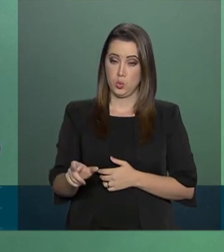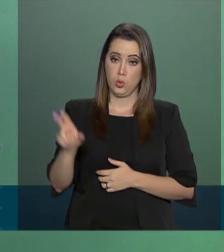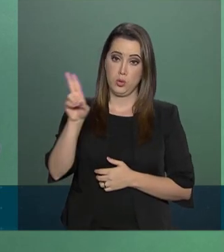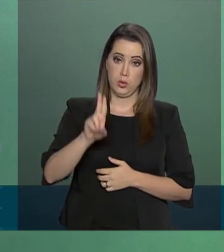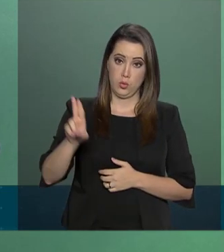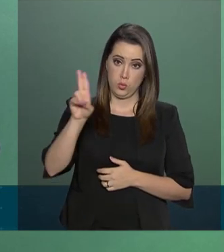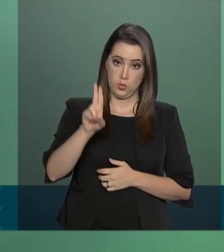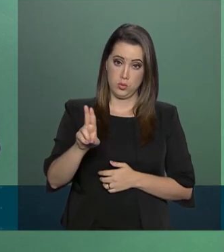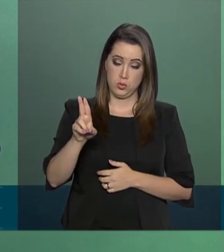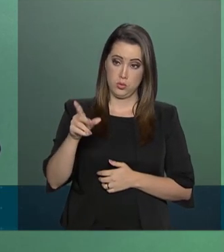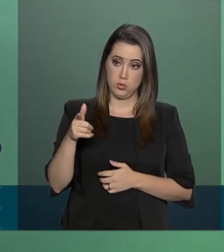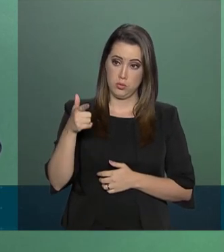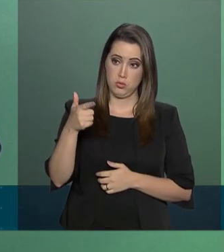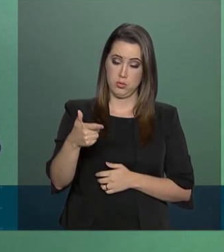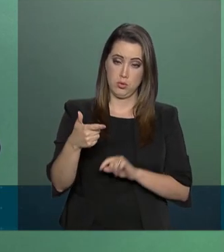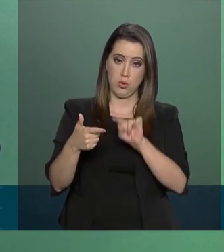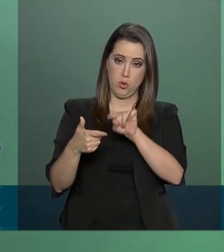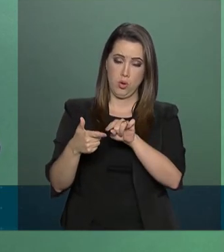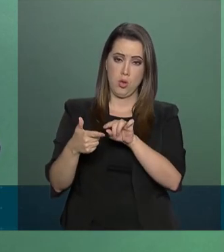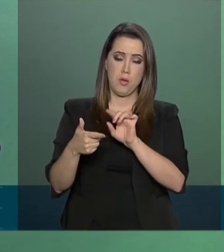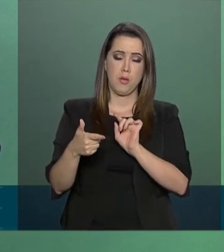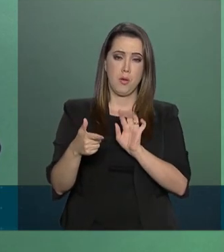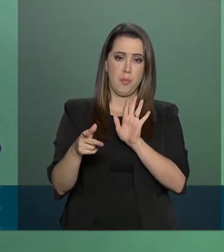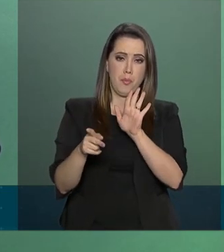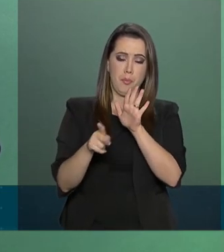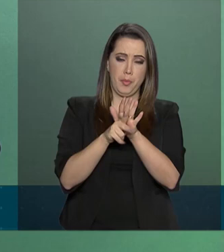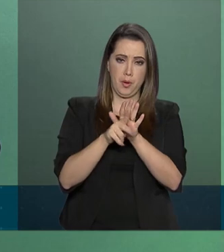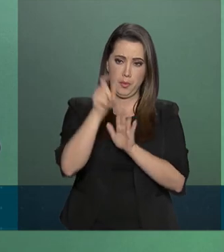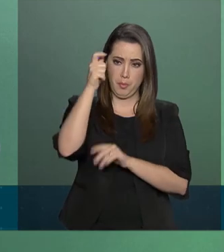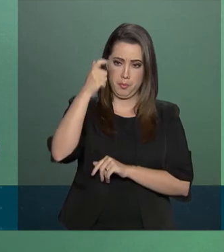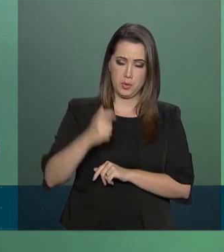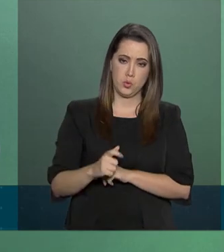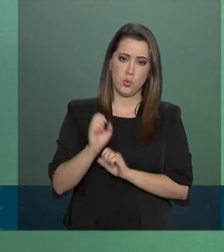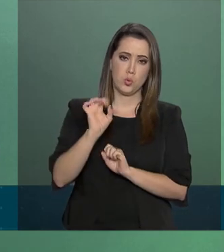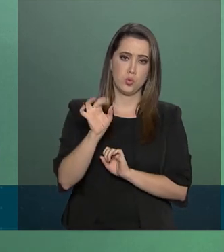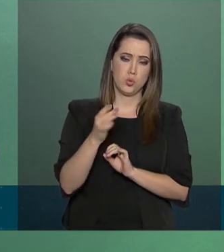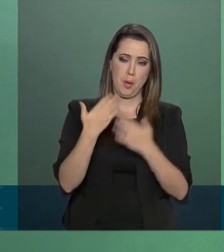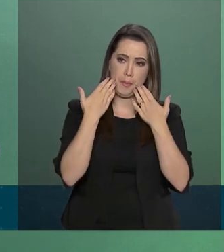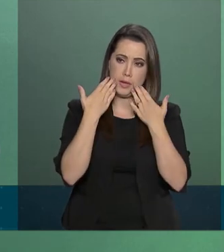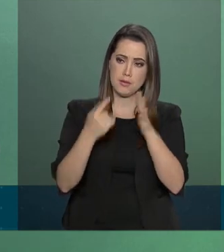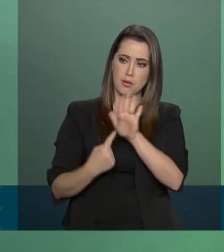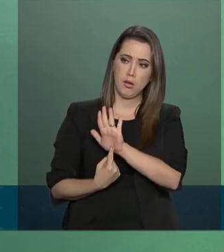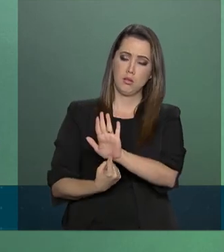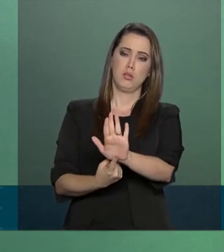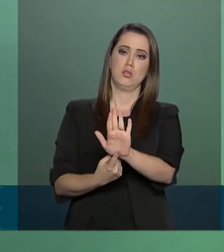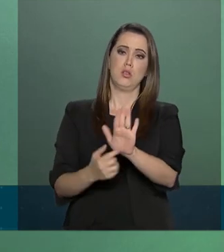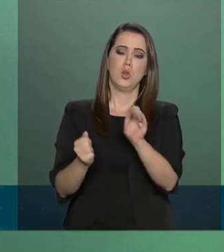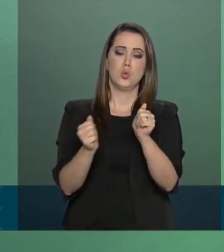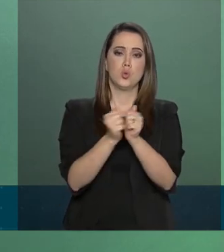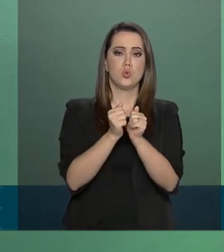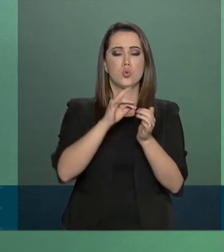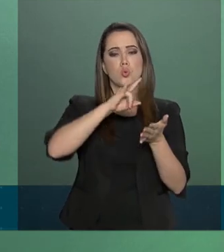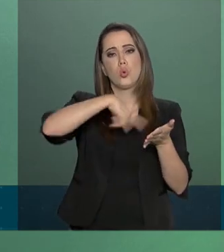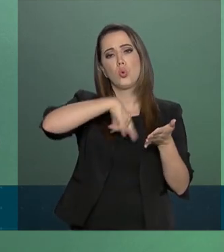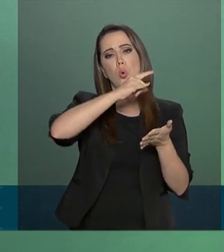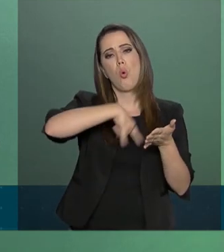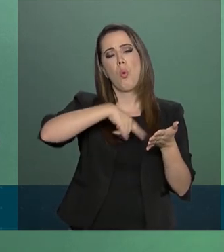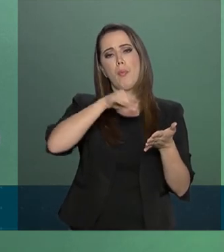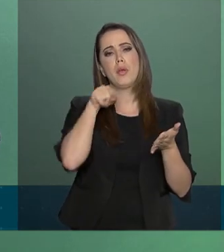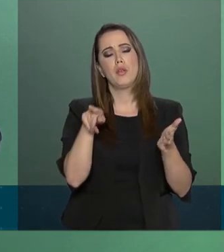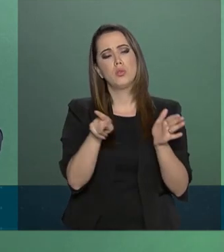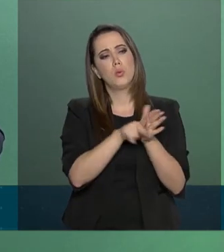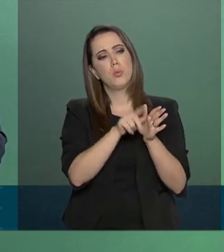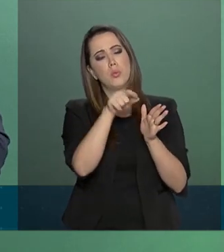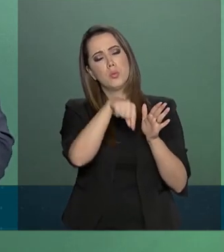não mais à arma. Bastará a apresentação do porte junto ao certificado de registro